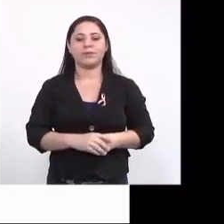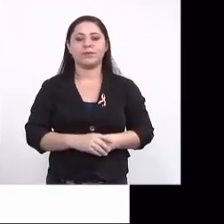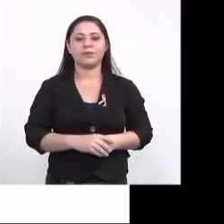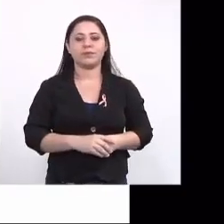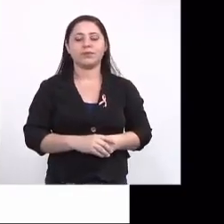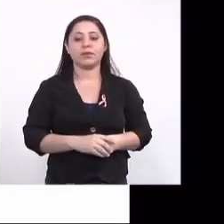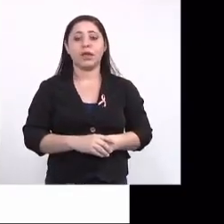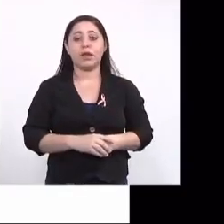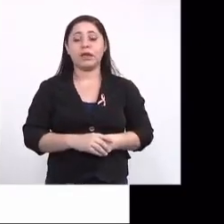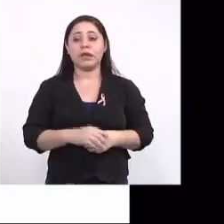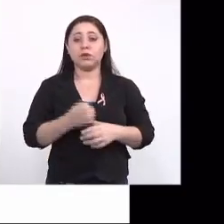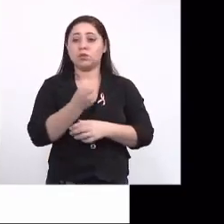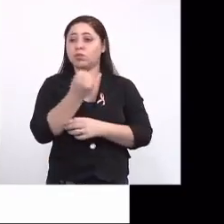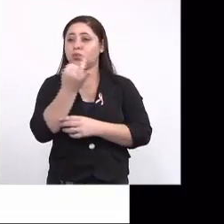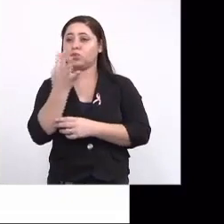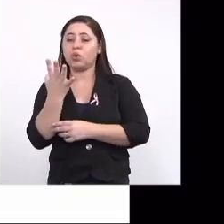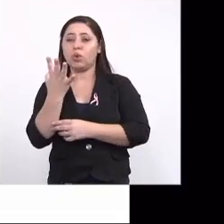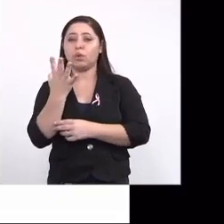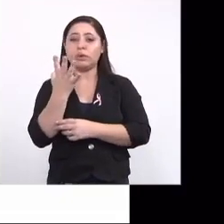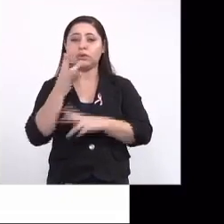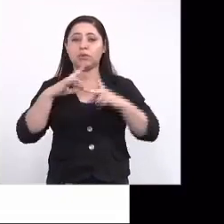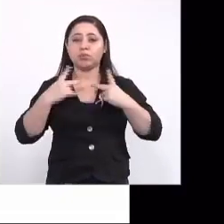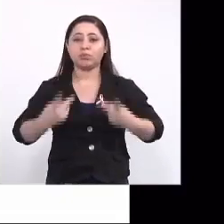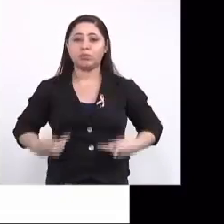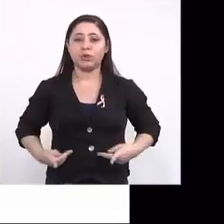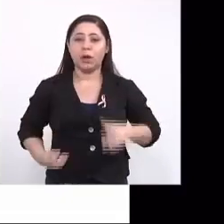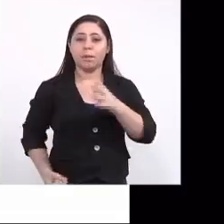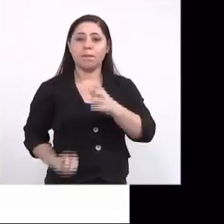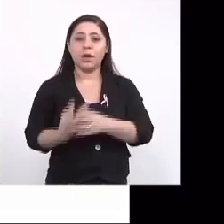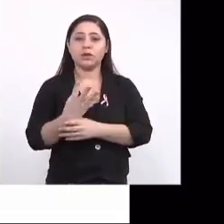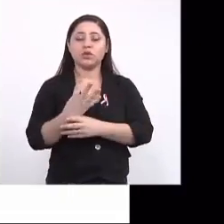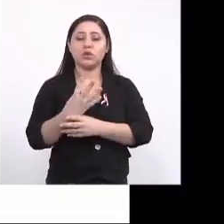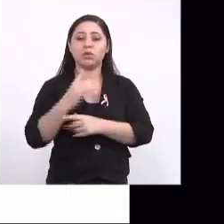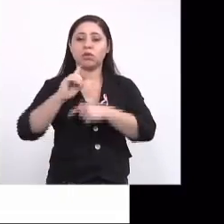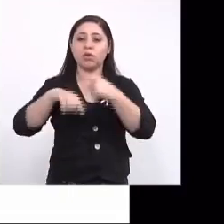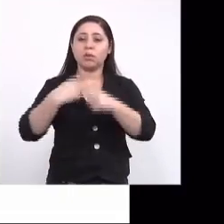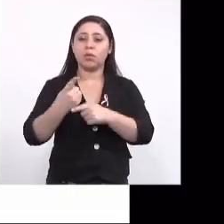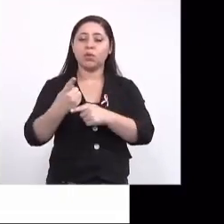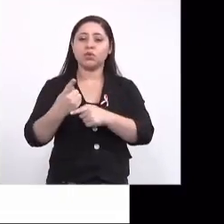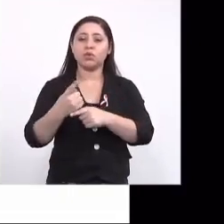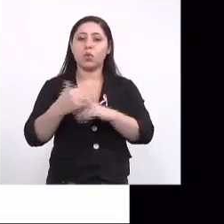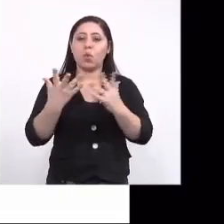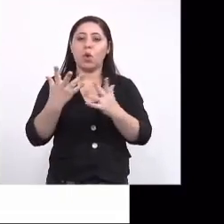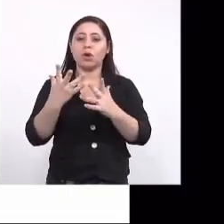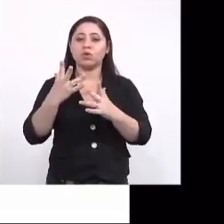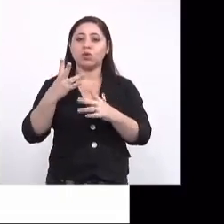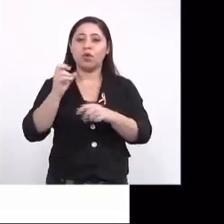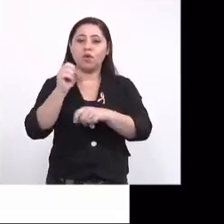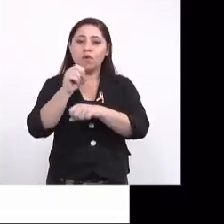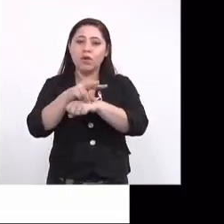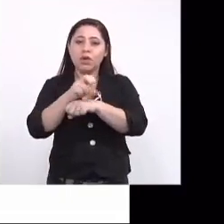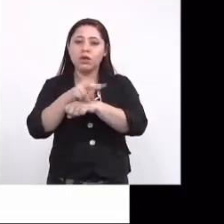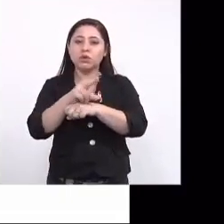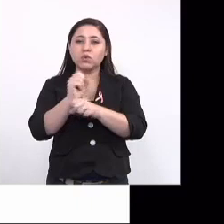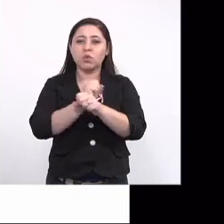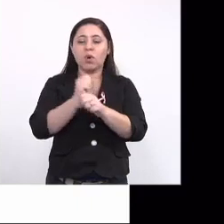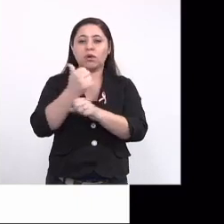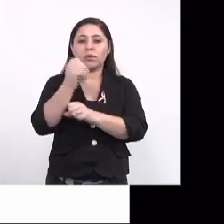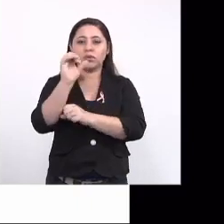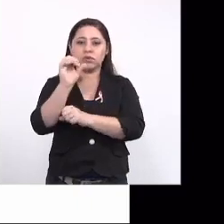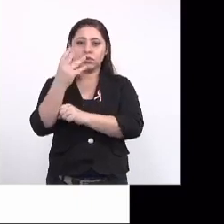Os primeiros casos da doença em humanos apareceram um pouco depois de quando o vírus foi identificado, lá em 47.